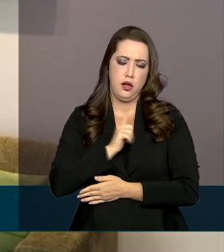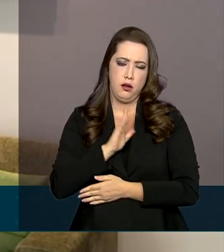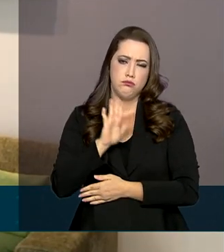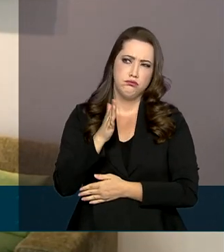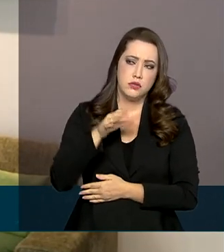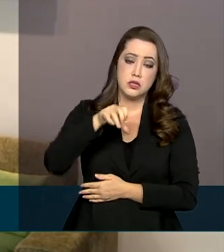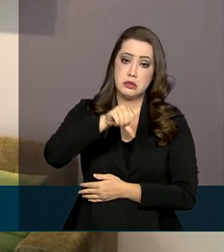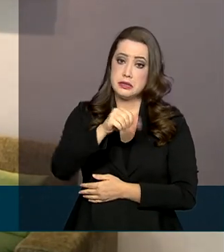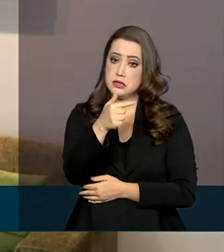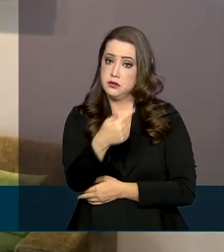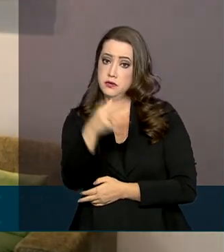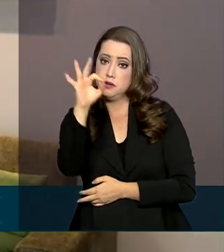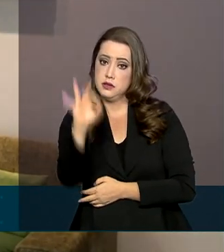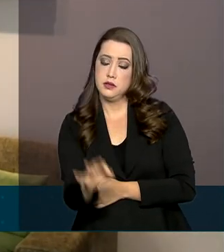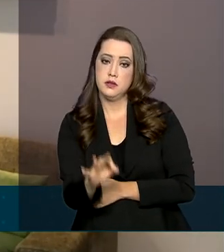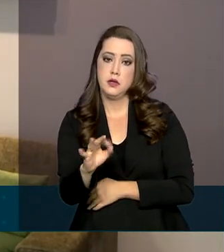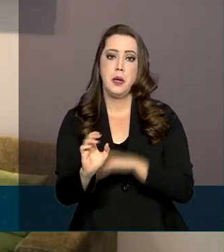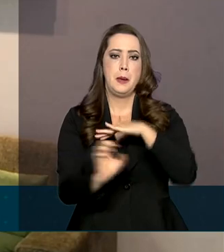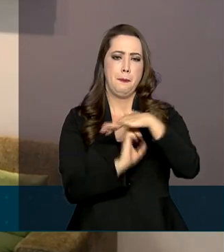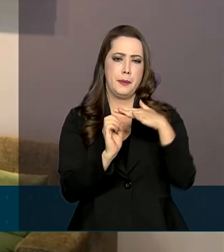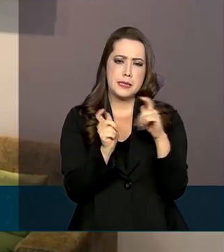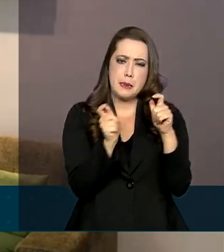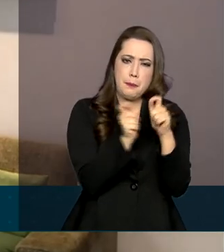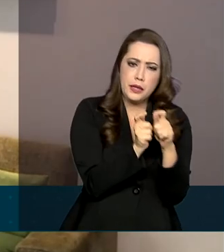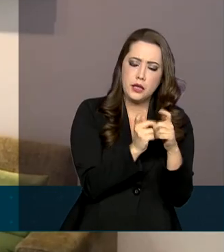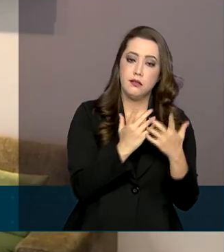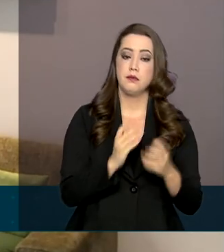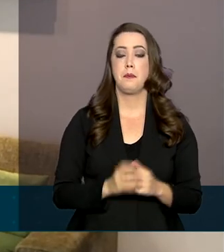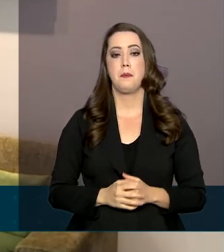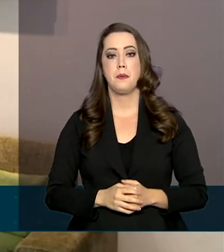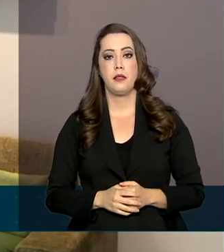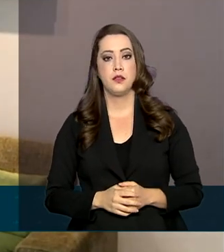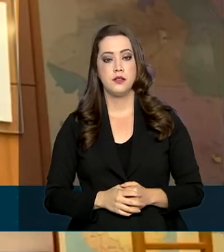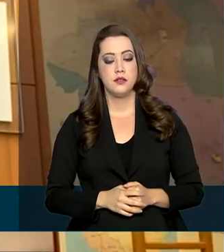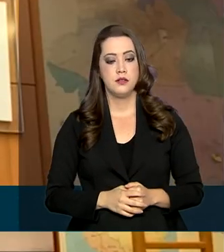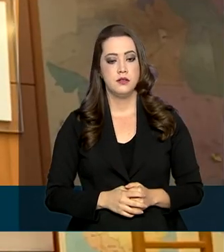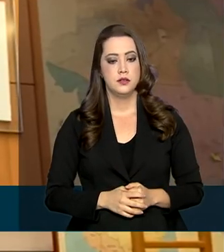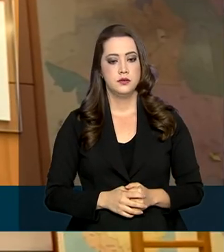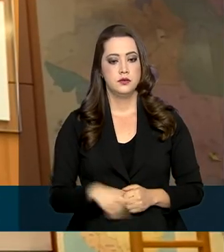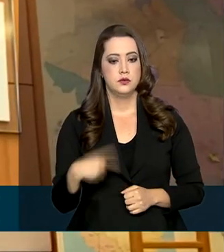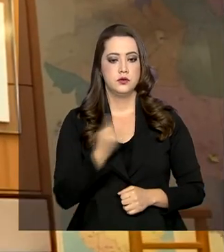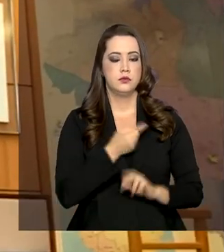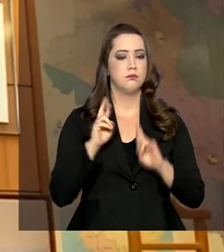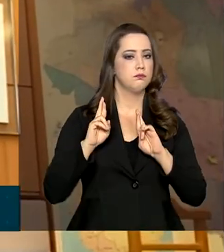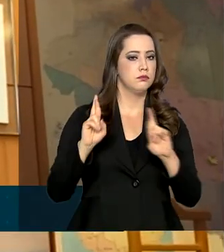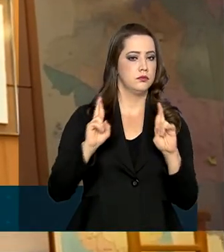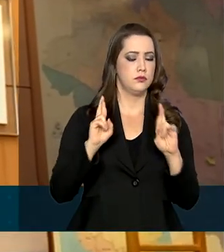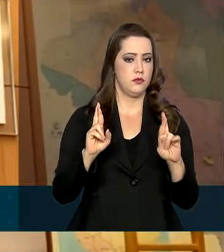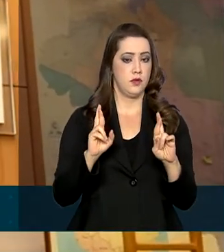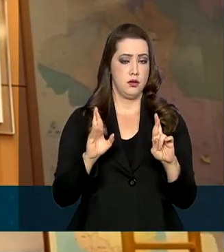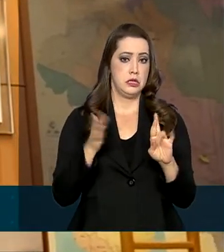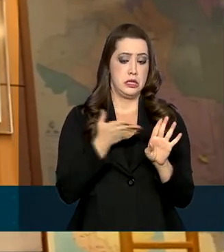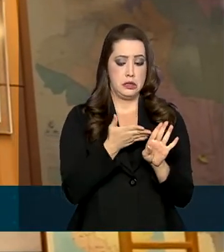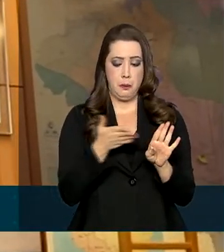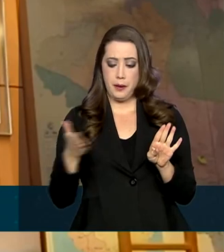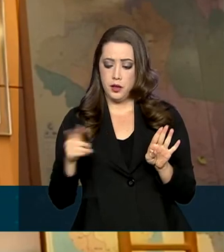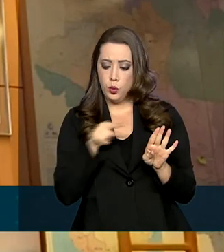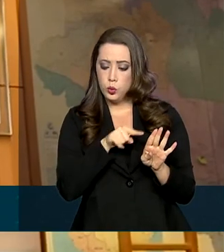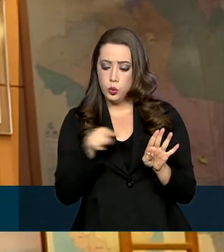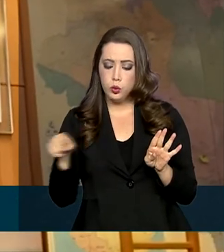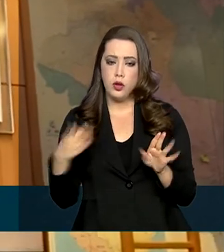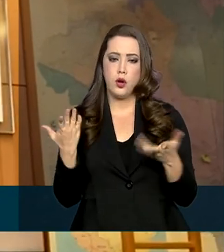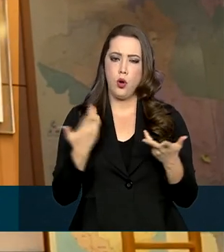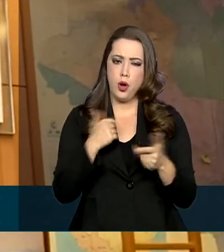97% de micro e pequenas empresas. Temos a expectativa que dentro desse prazo, com a